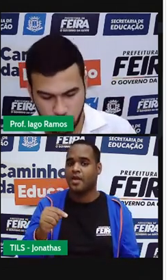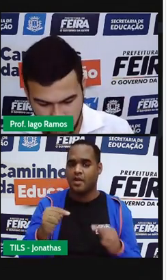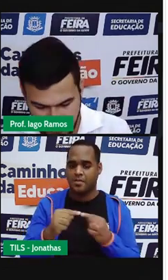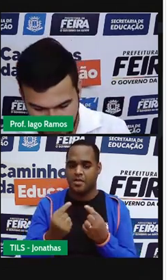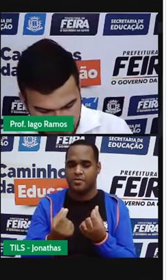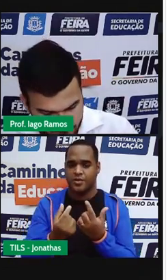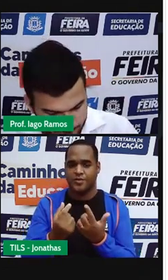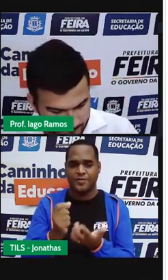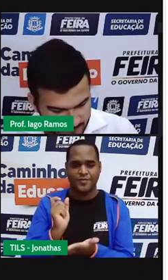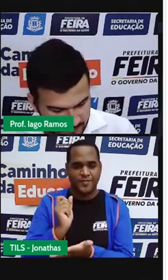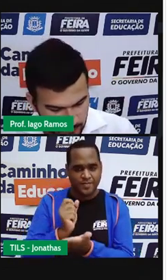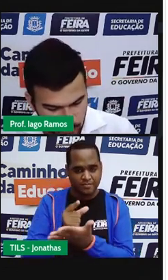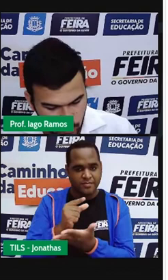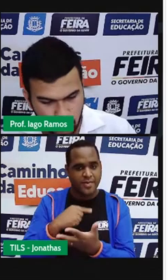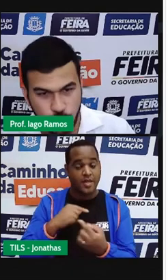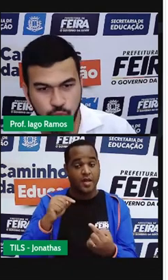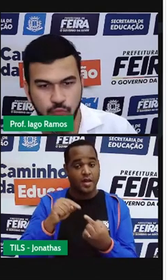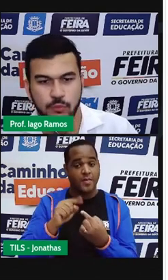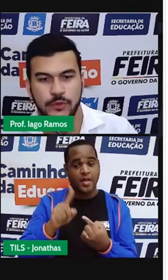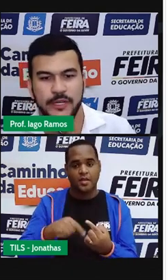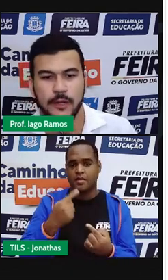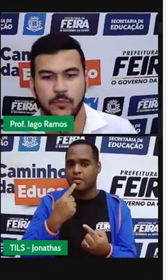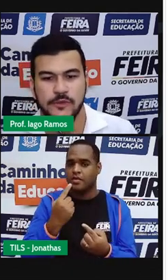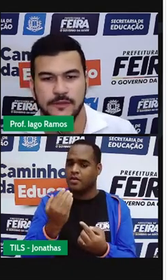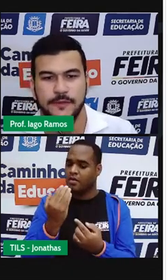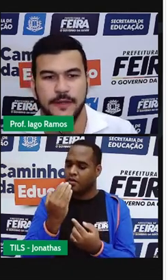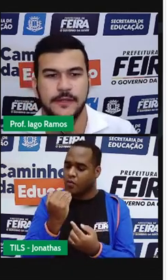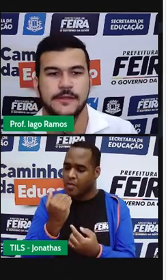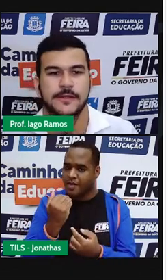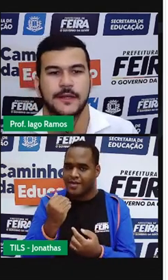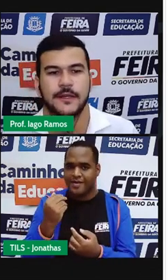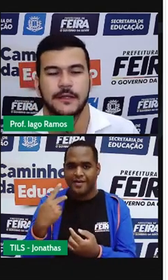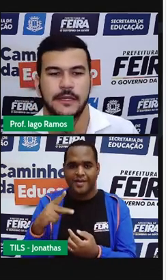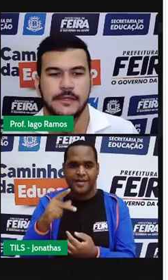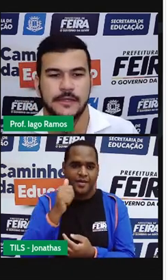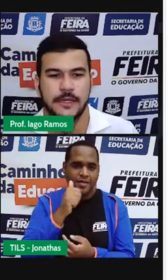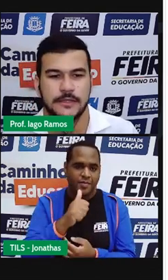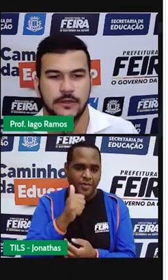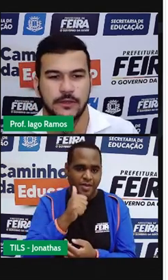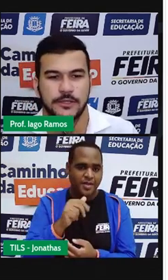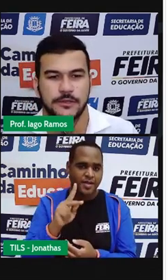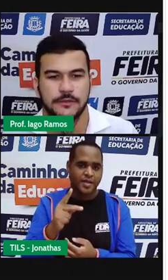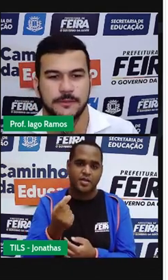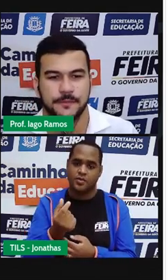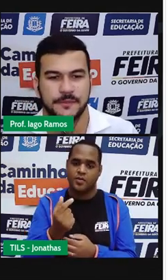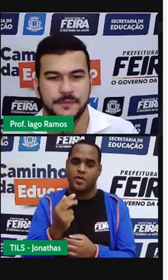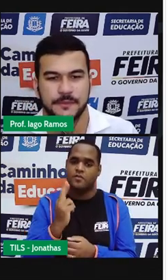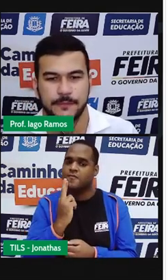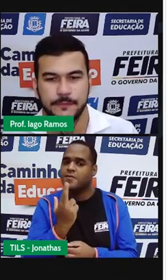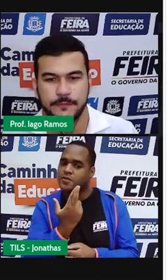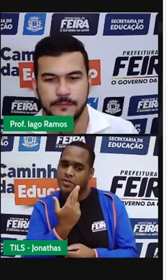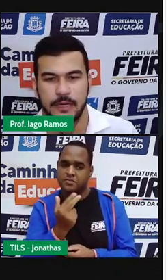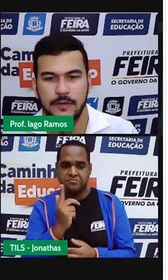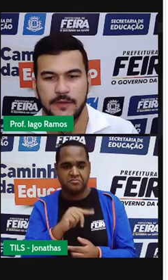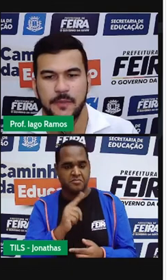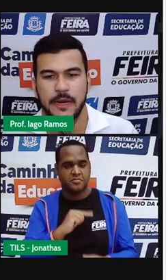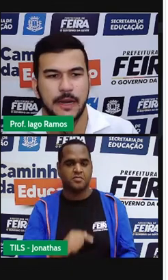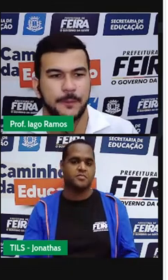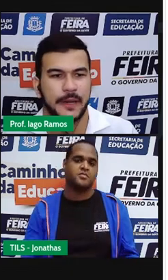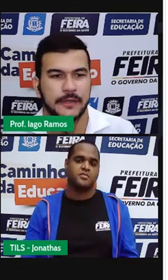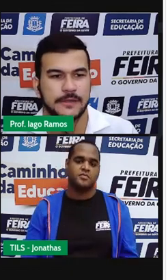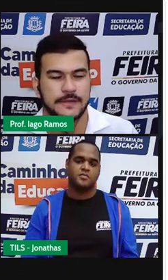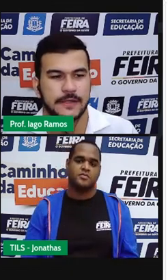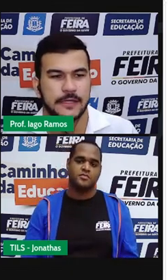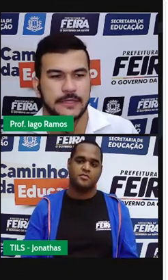pago pelo consumo que a moça fez nesse restaurante. Ela vai